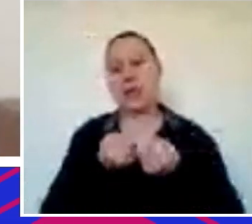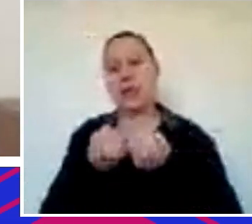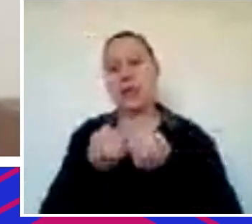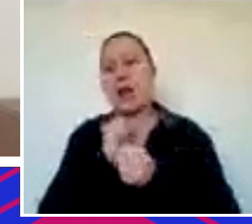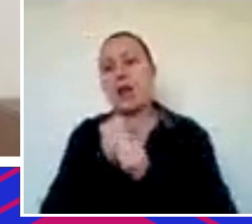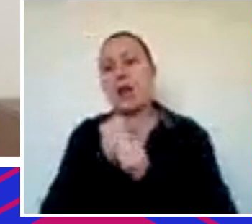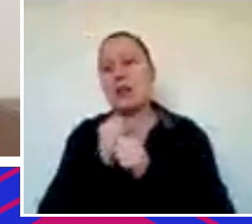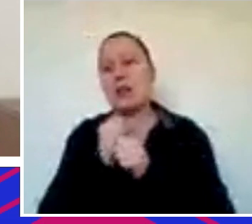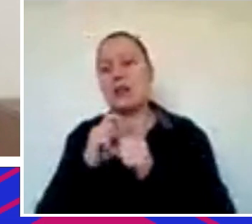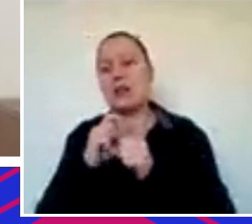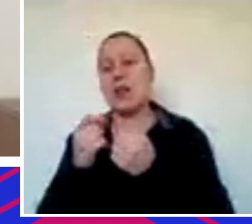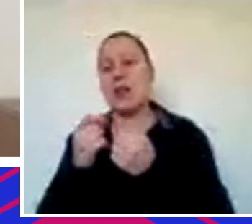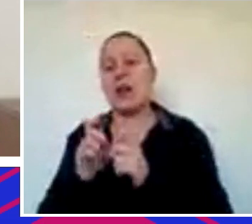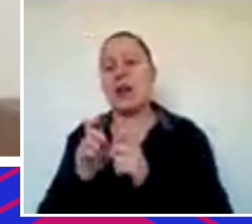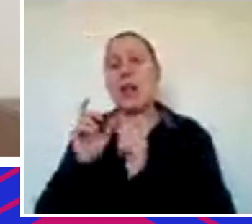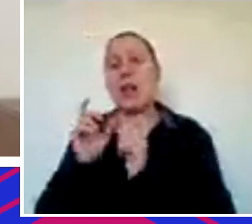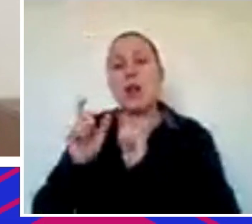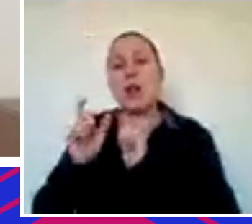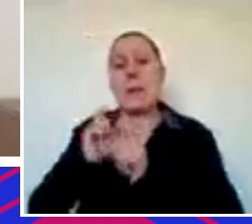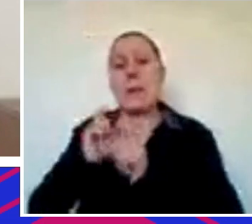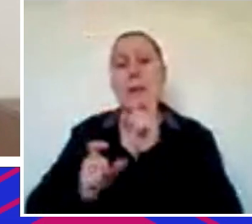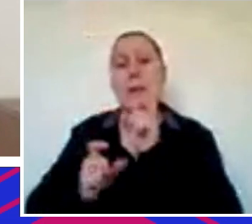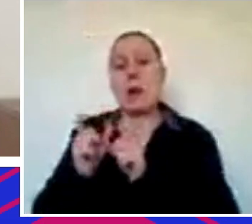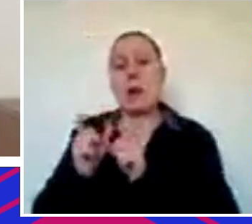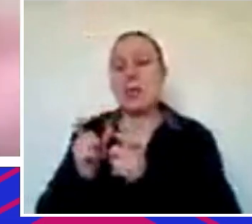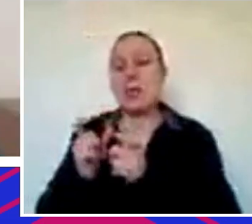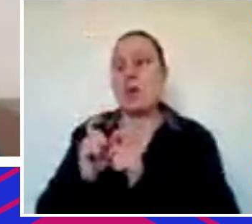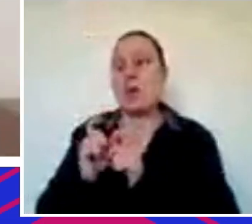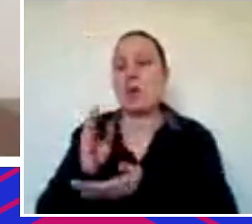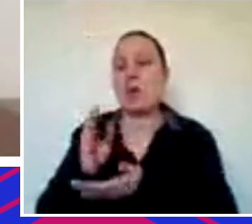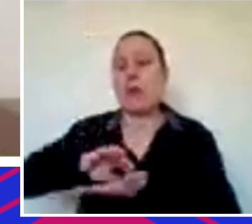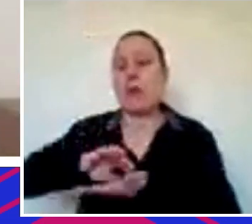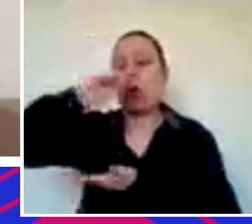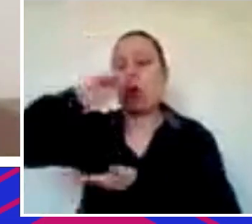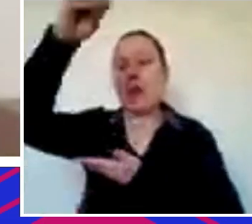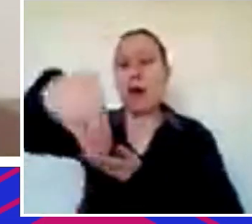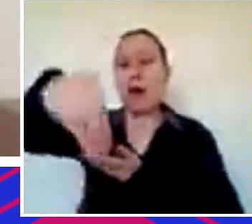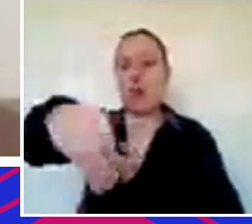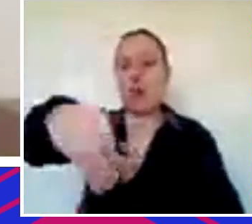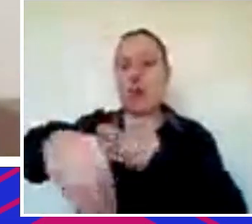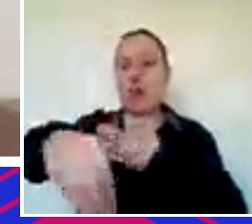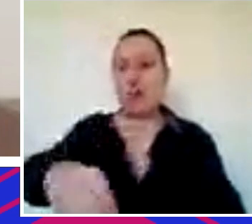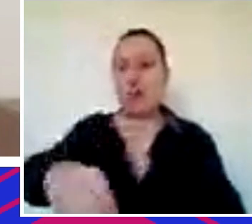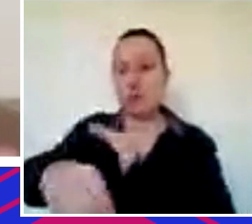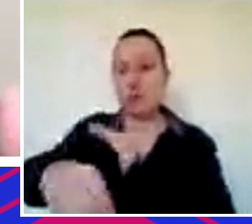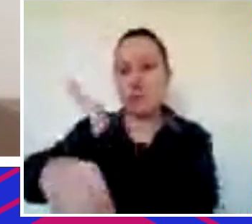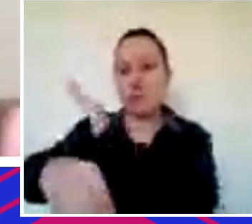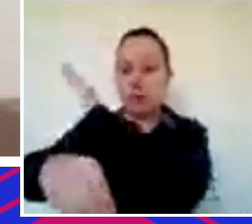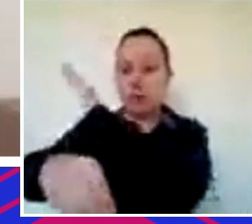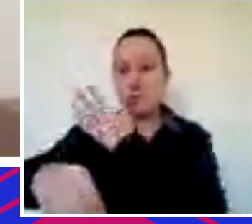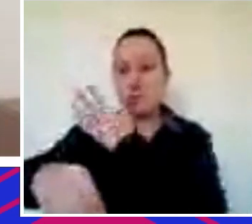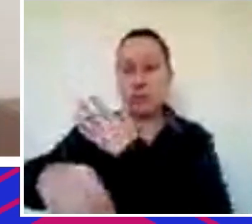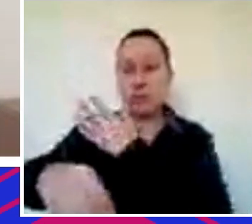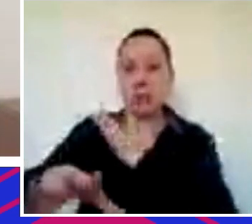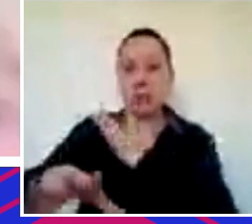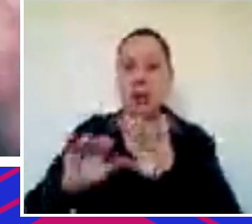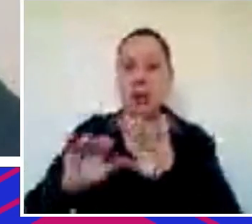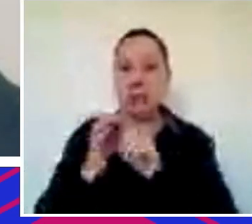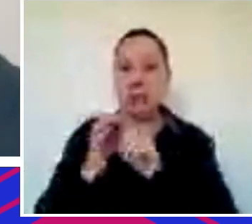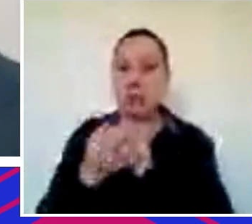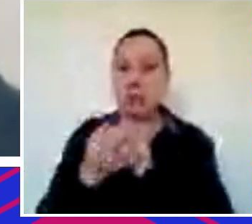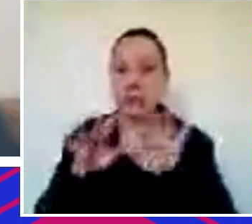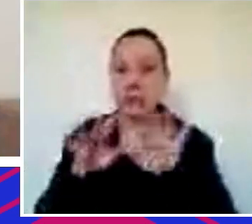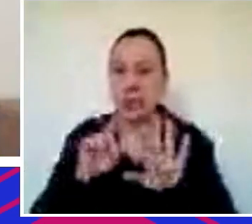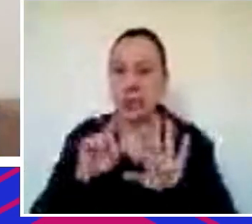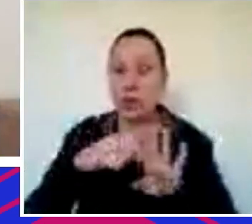fora dessas ondas, né? Esse é o padrão de todas as curvas de adoção de tecnologia. O que a pandemia fez não foi